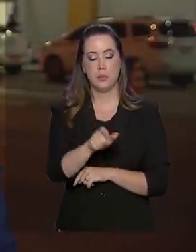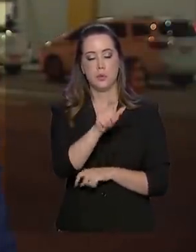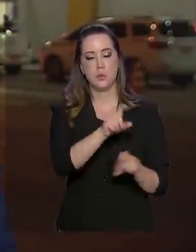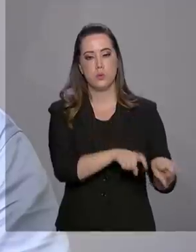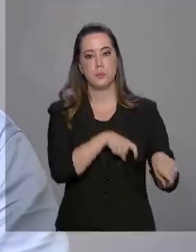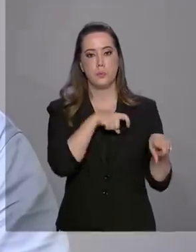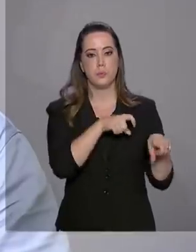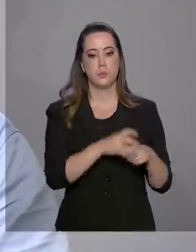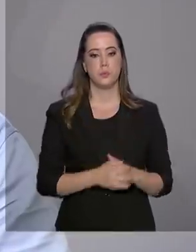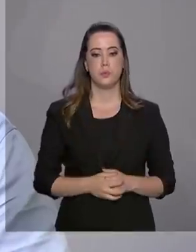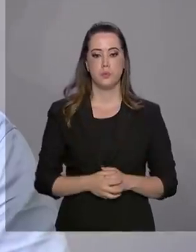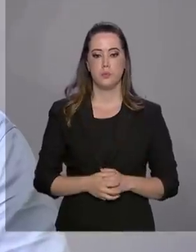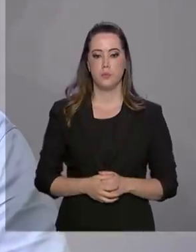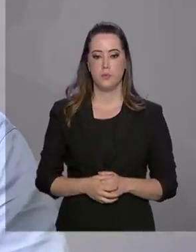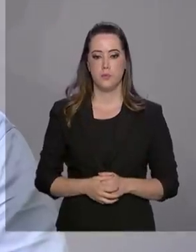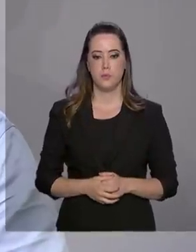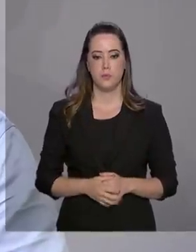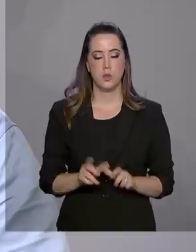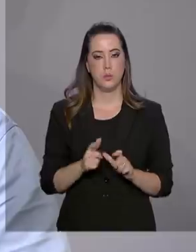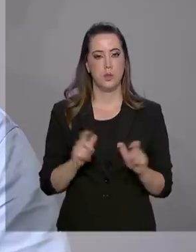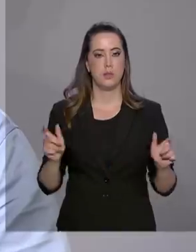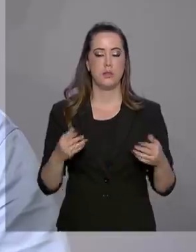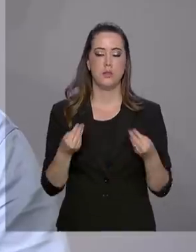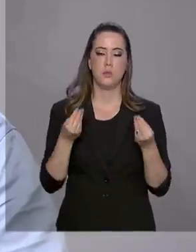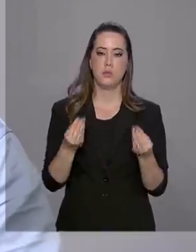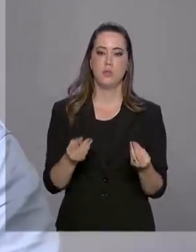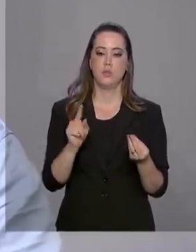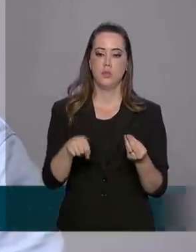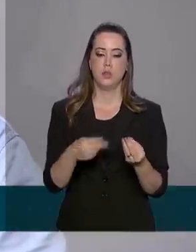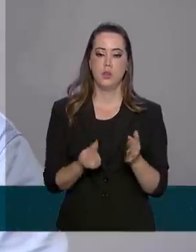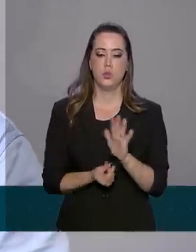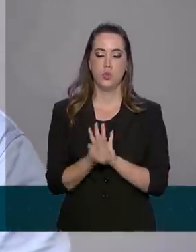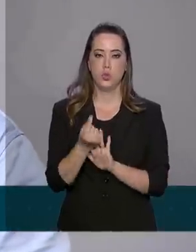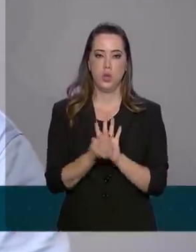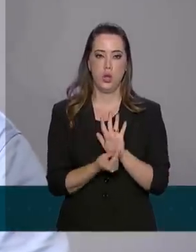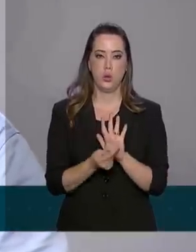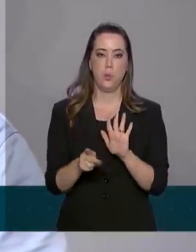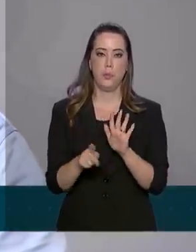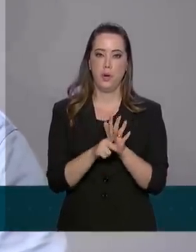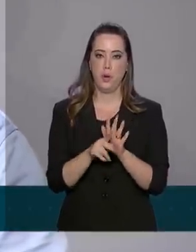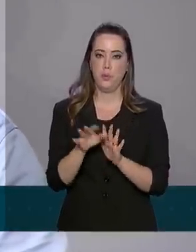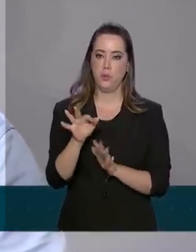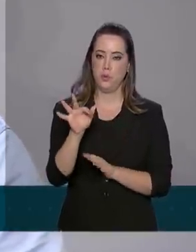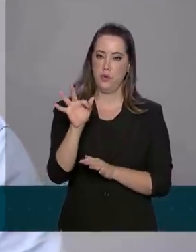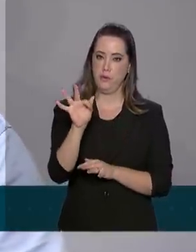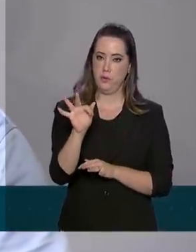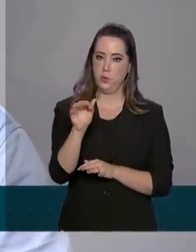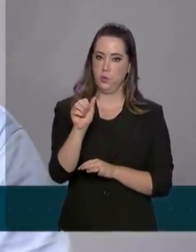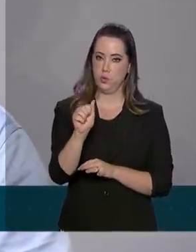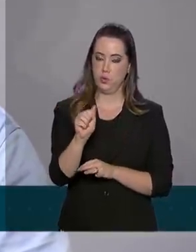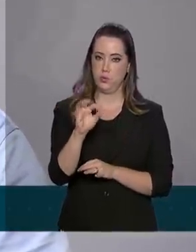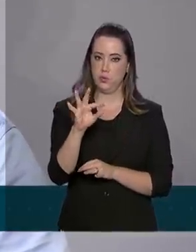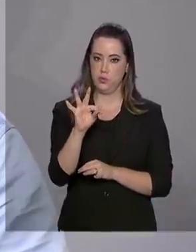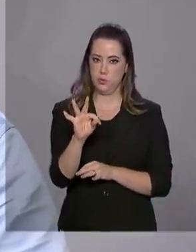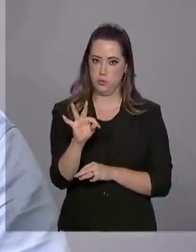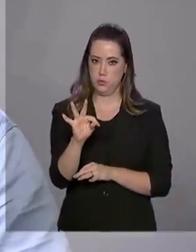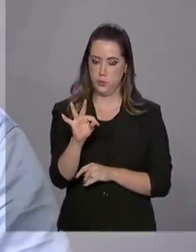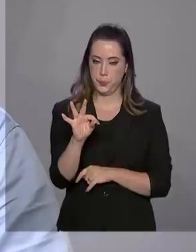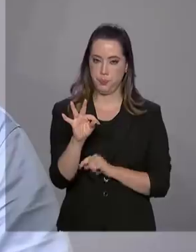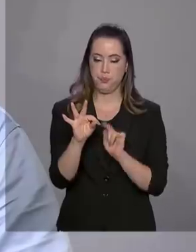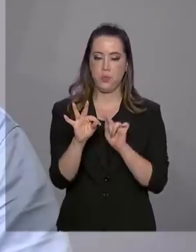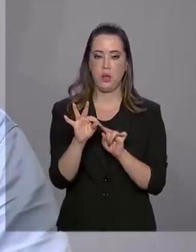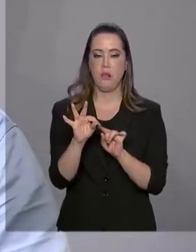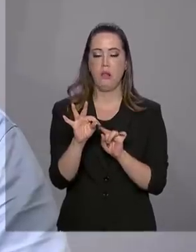Essa ampliação se dará através de recursos do Fundo de Amparo do Trabalhador, do FAT.